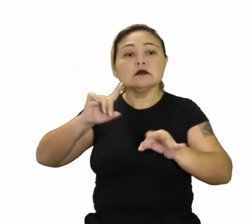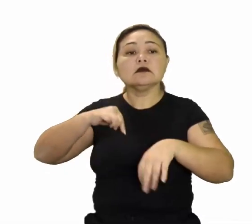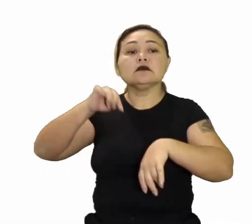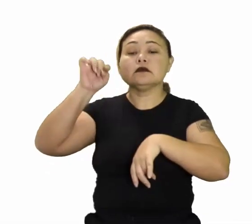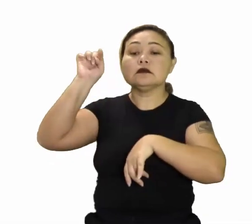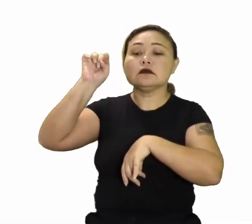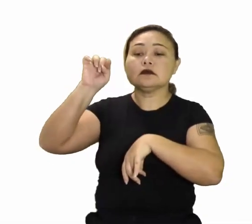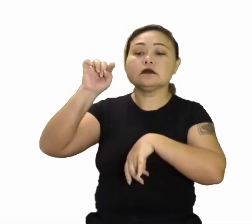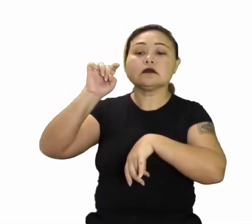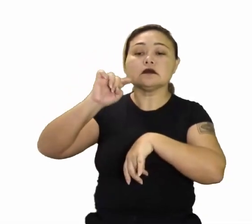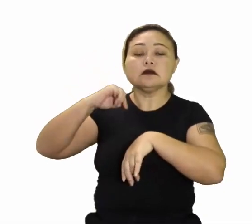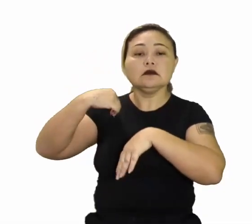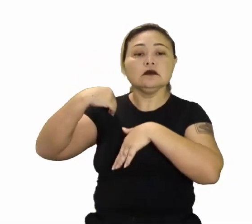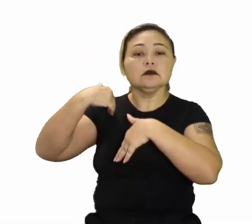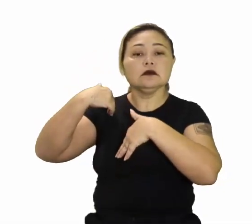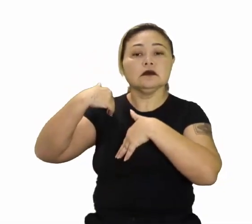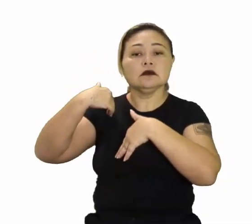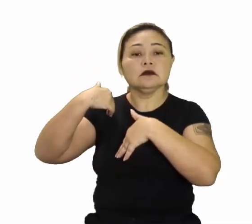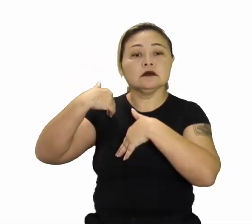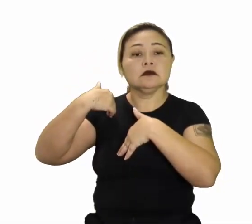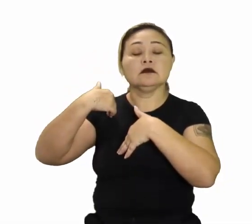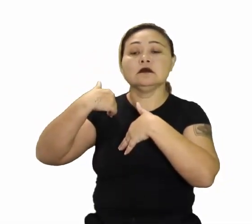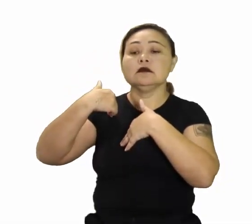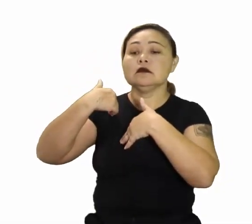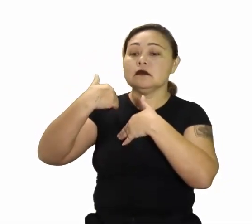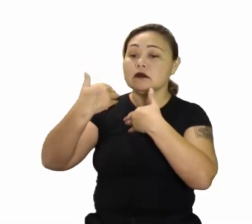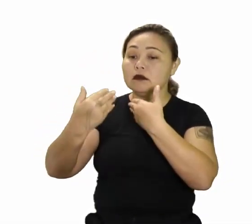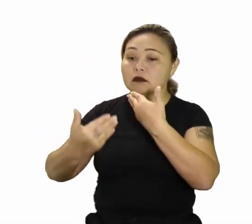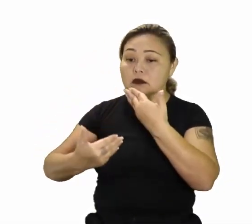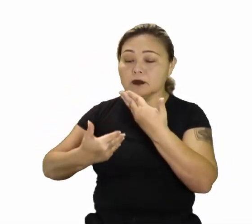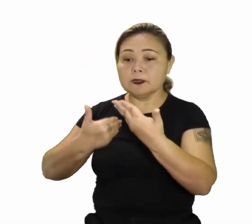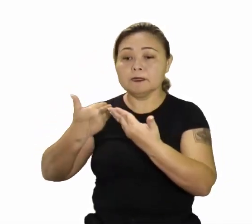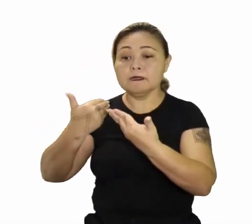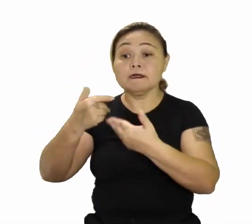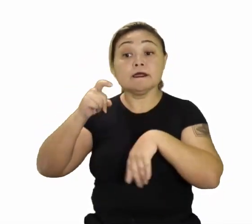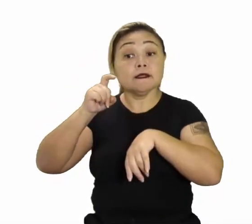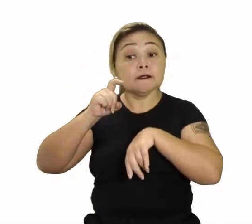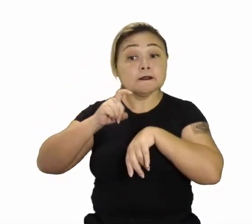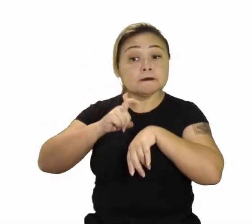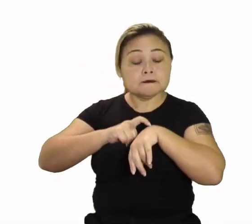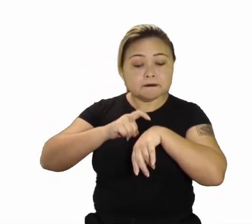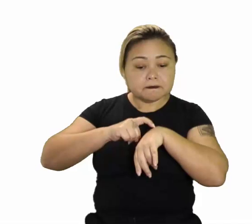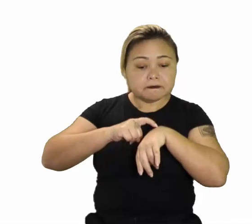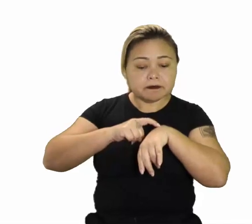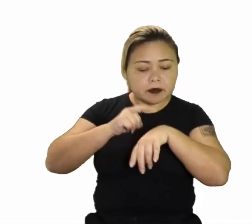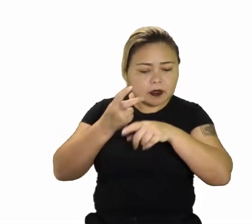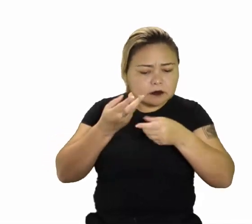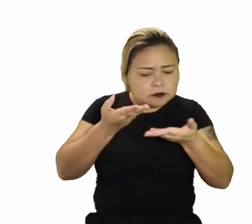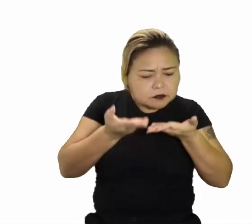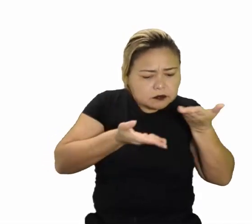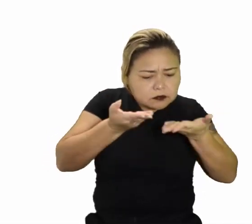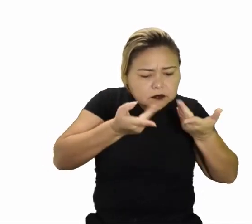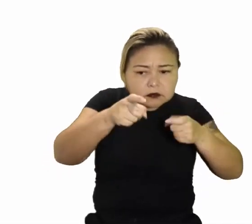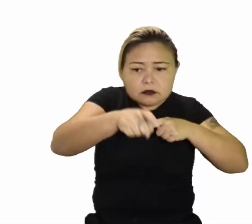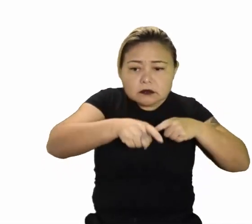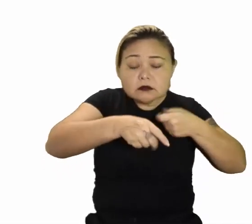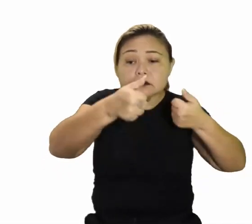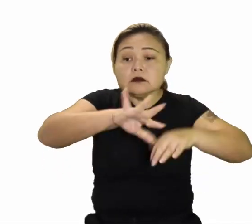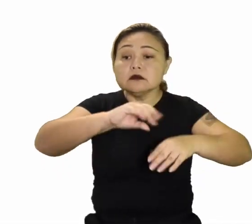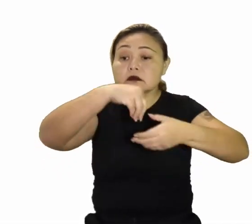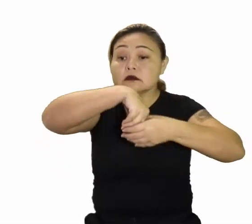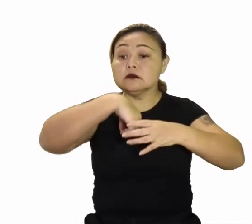Temporais é a distribuição, o tempo que aquela cultivar fica na